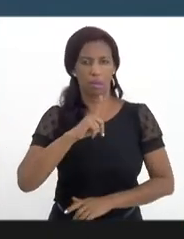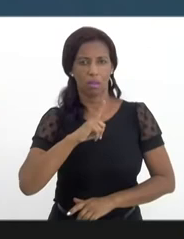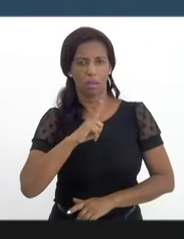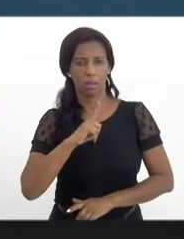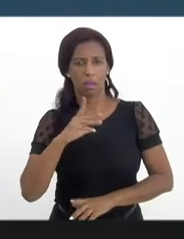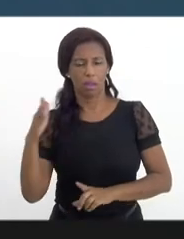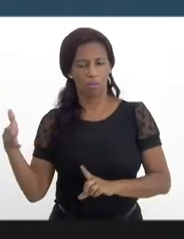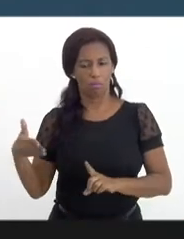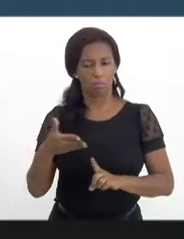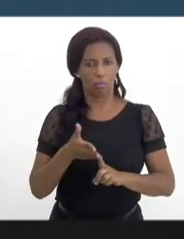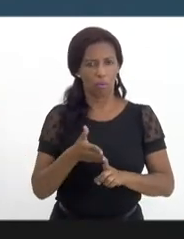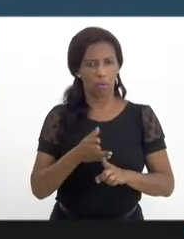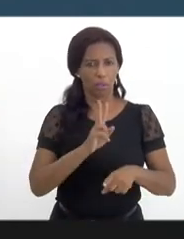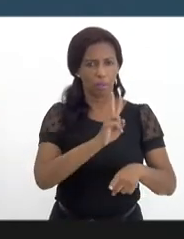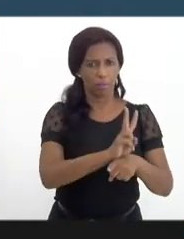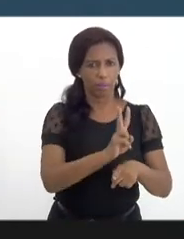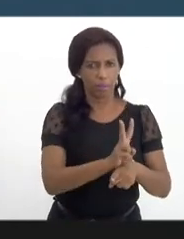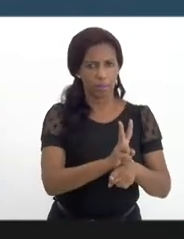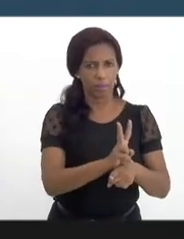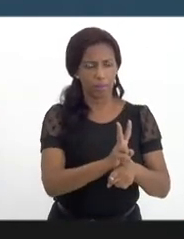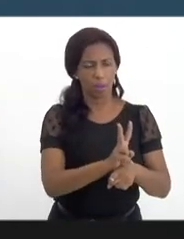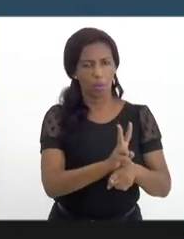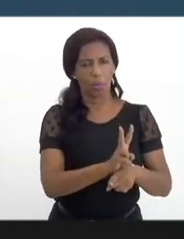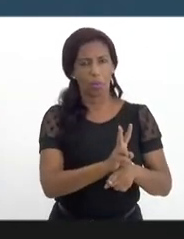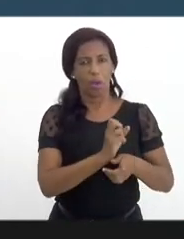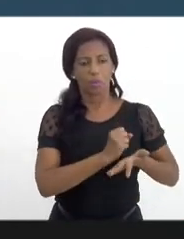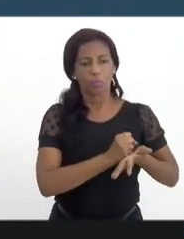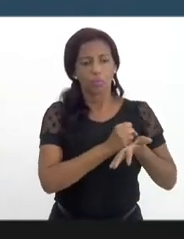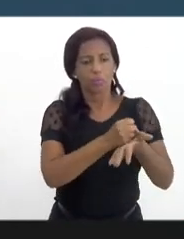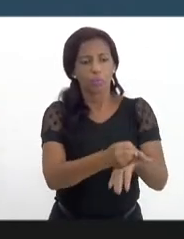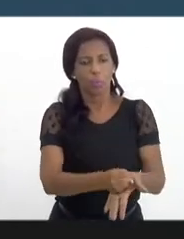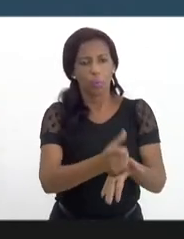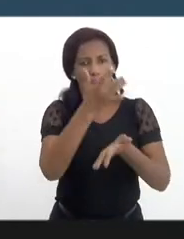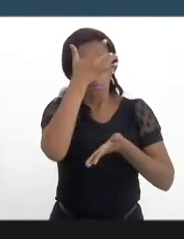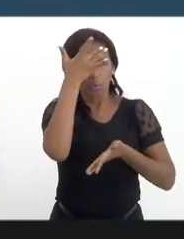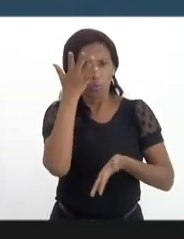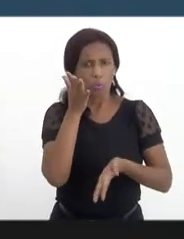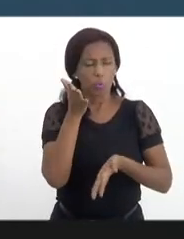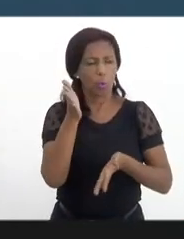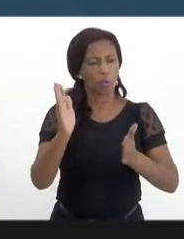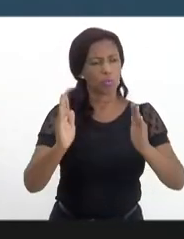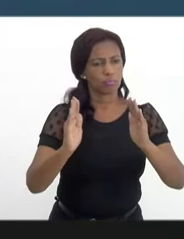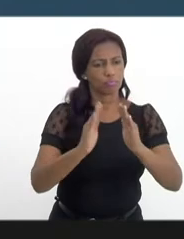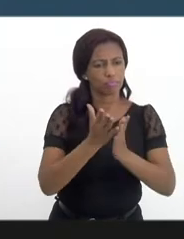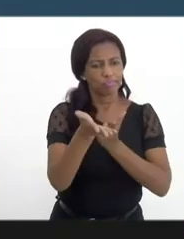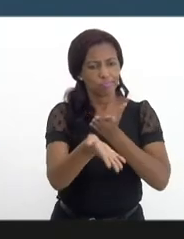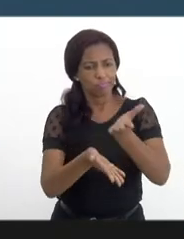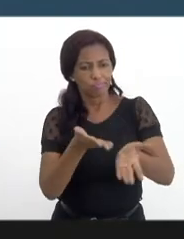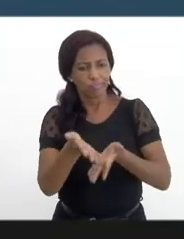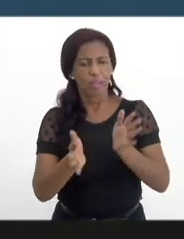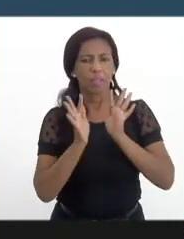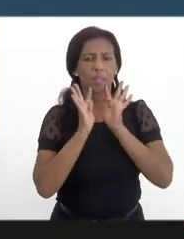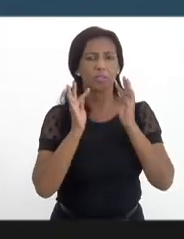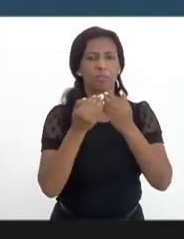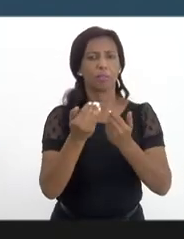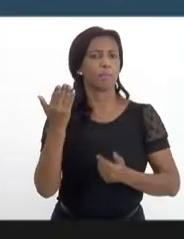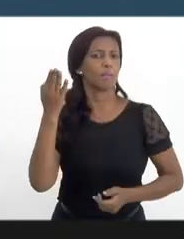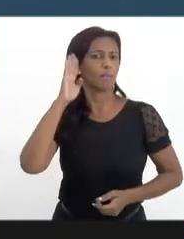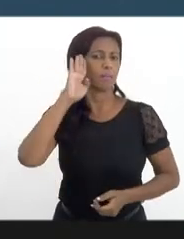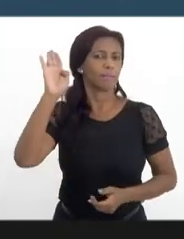voltado ao acolhimento e a prestar socorro às pessoas que nos procuram, às famílias principalmente,